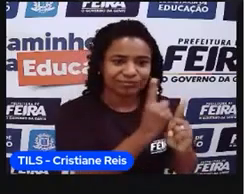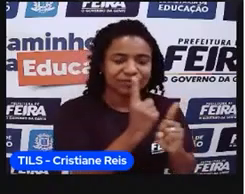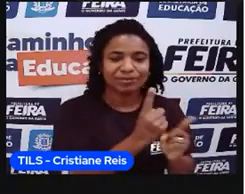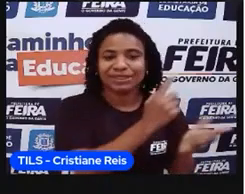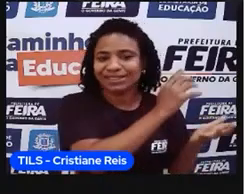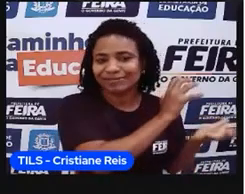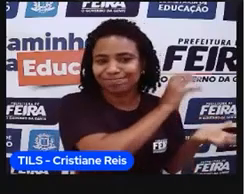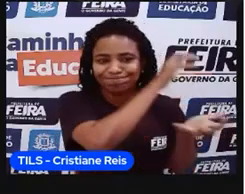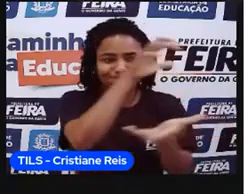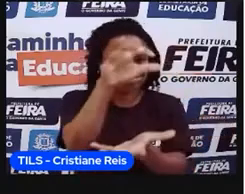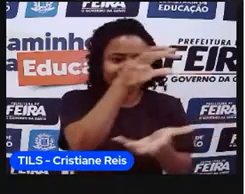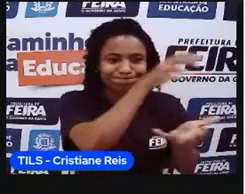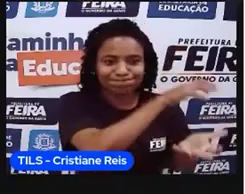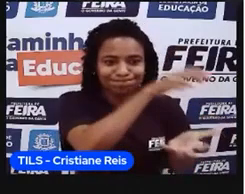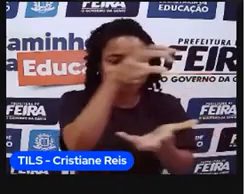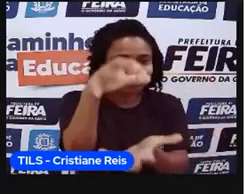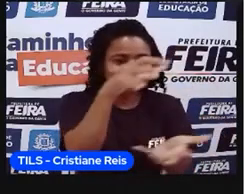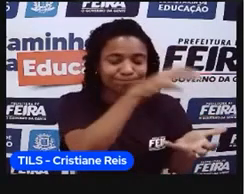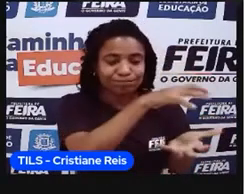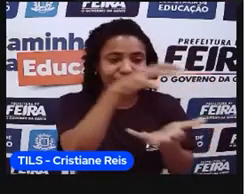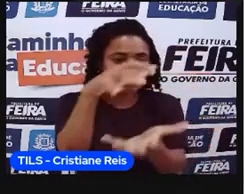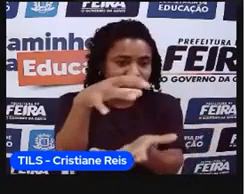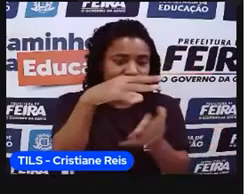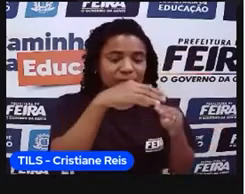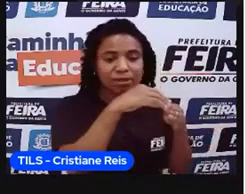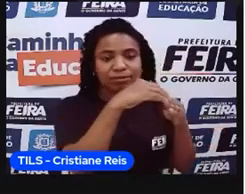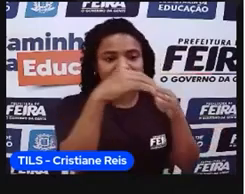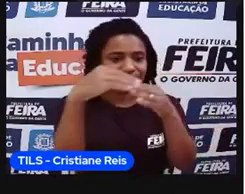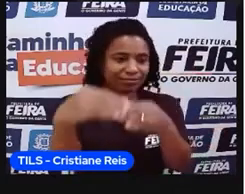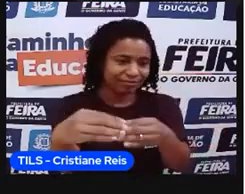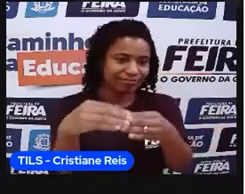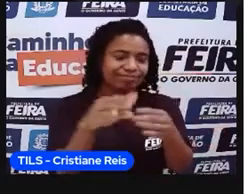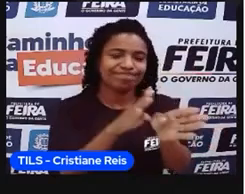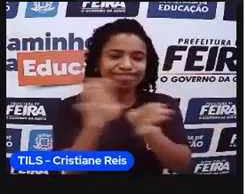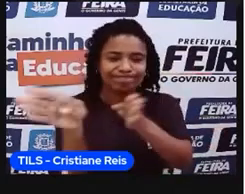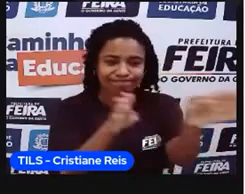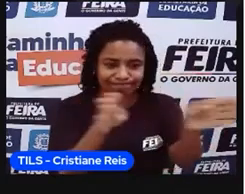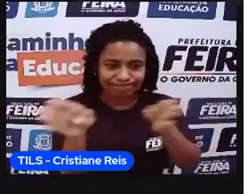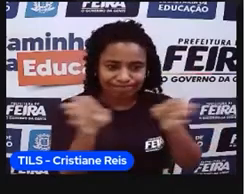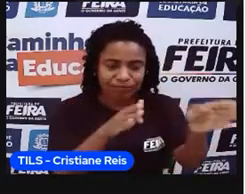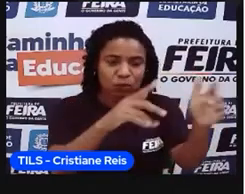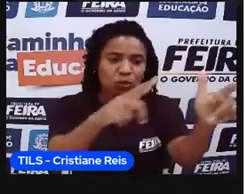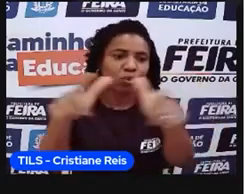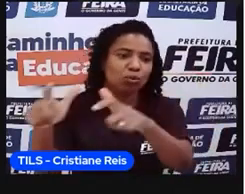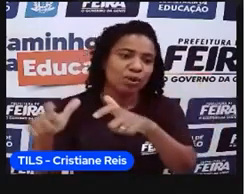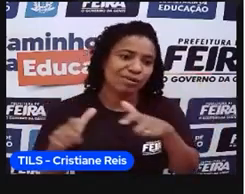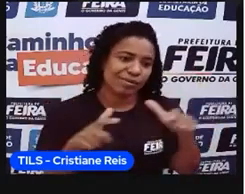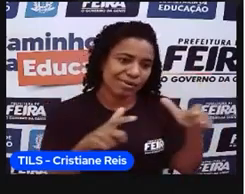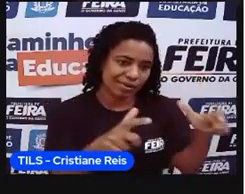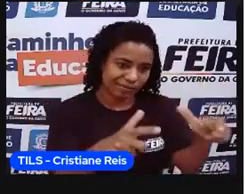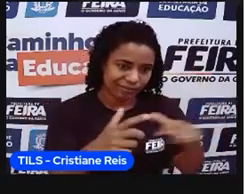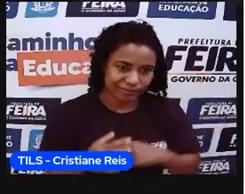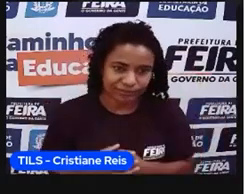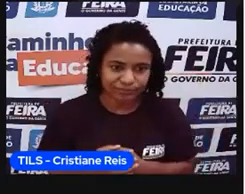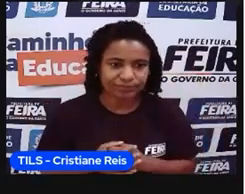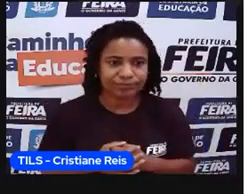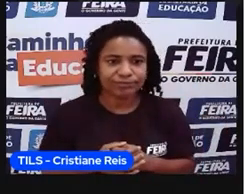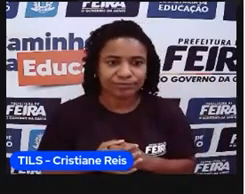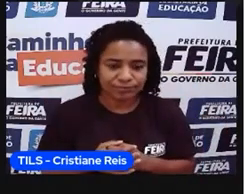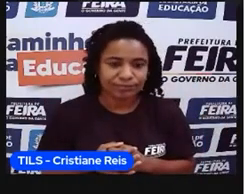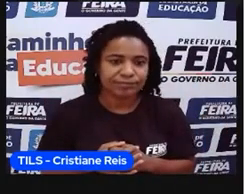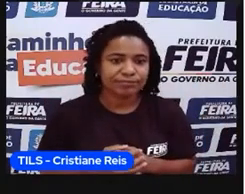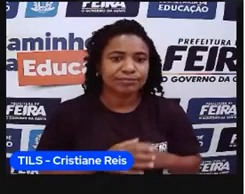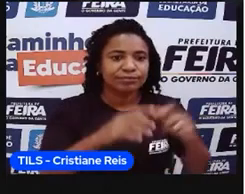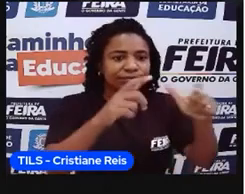transporte aí favoreceu também o povo ir para esses, né, para essas localidades e, consequentemente, cada